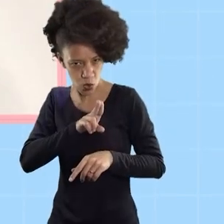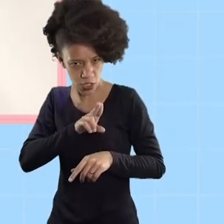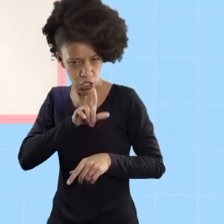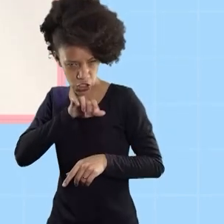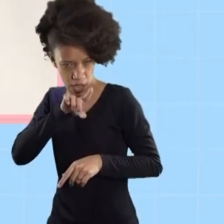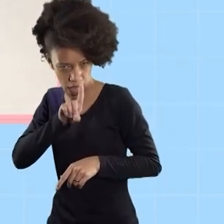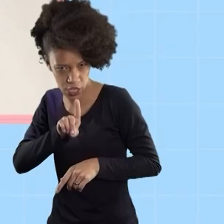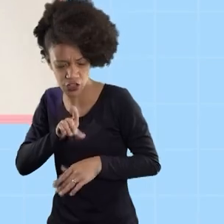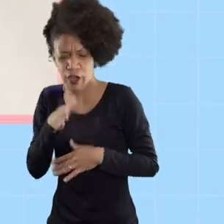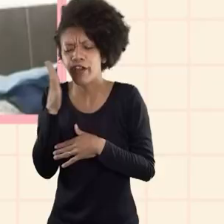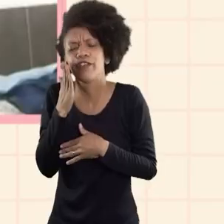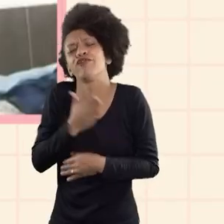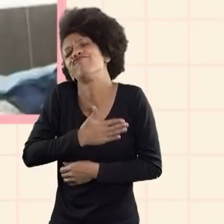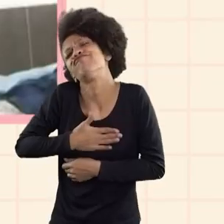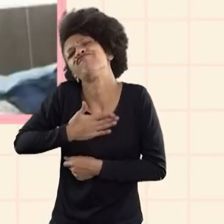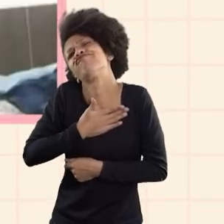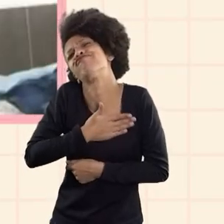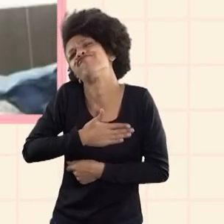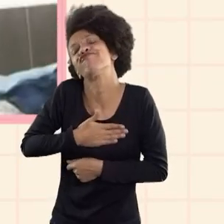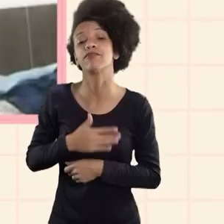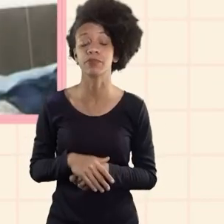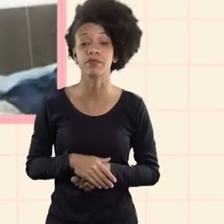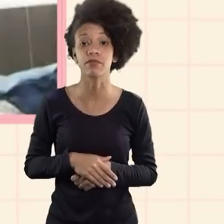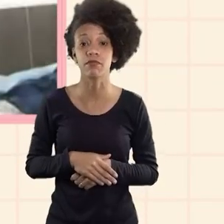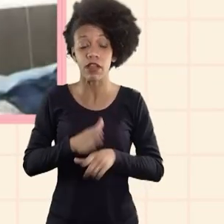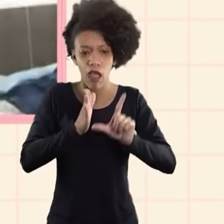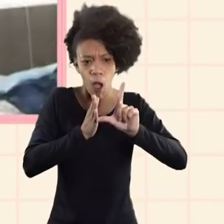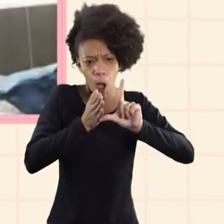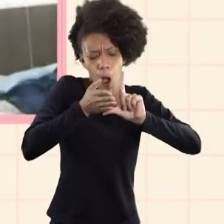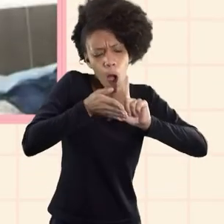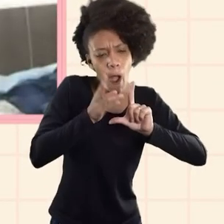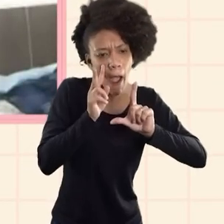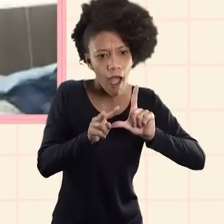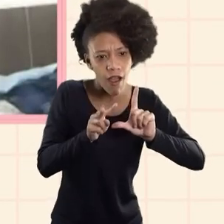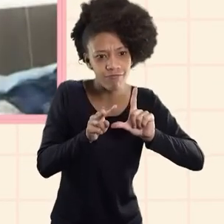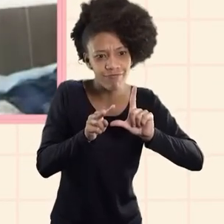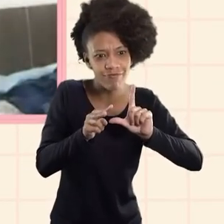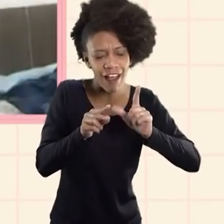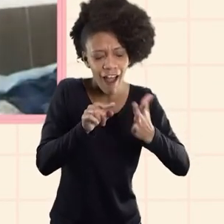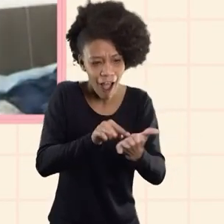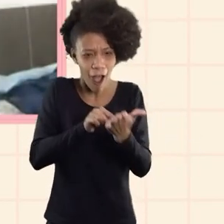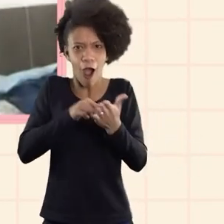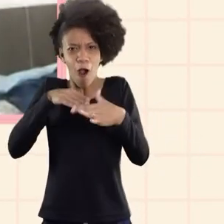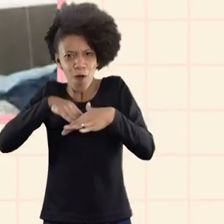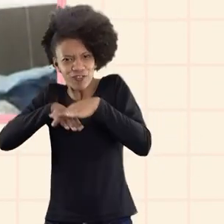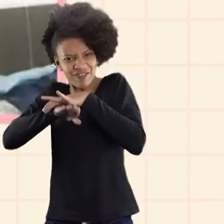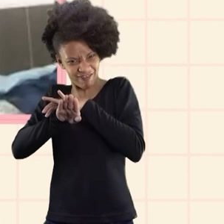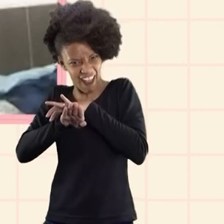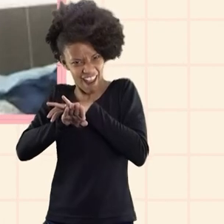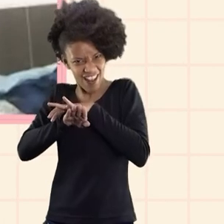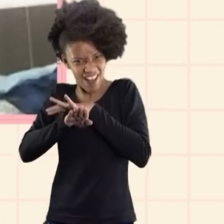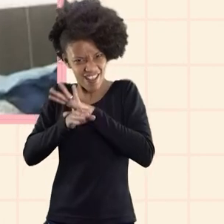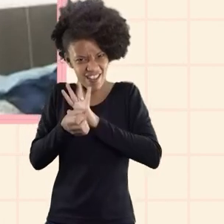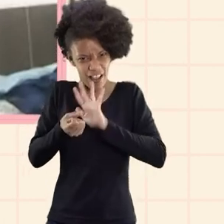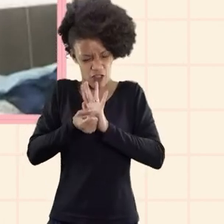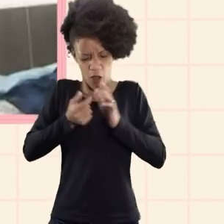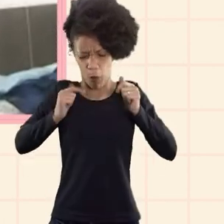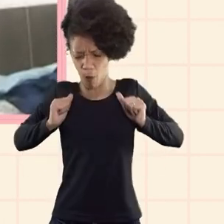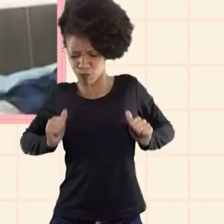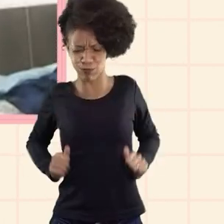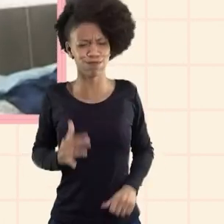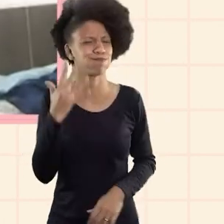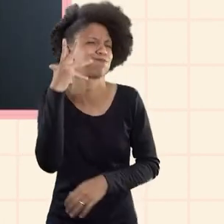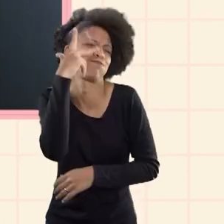e eu gosto muito eu tava vendo um site aí apareceu um tênis de unicórnio muito